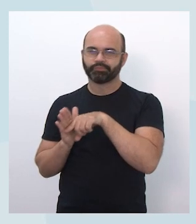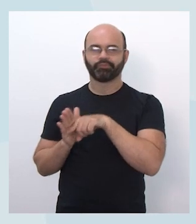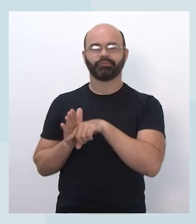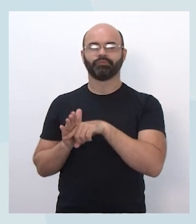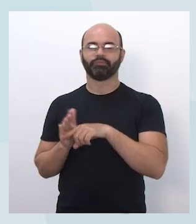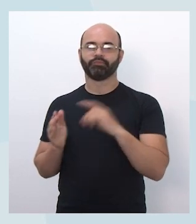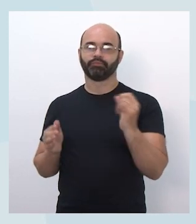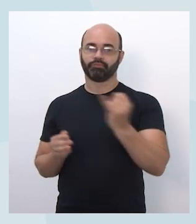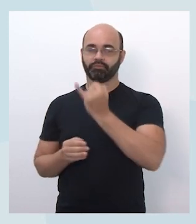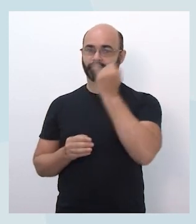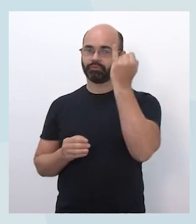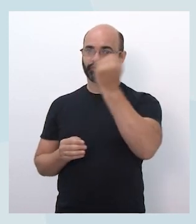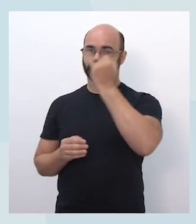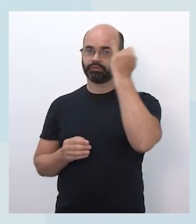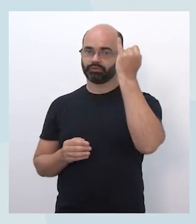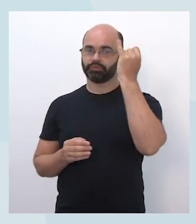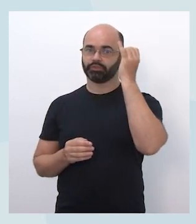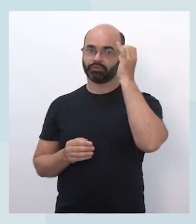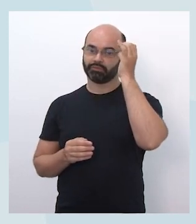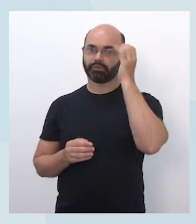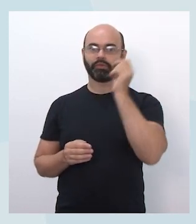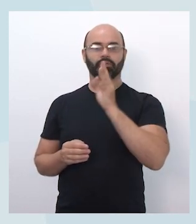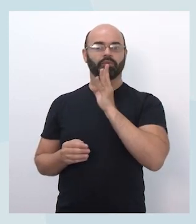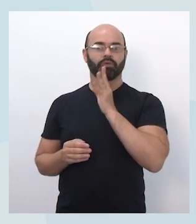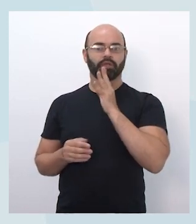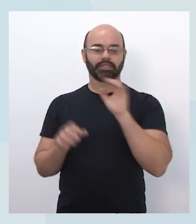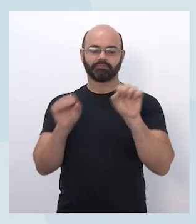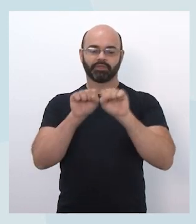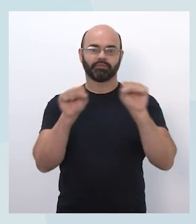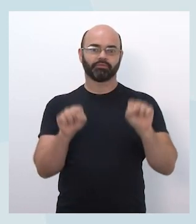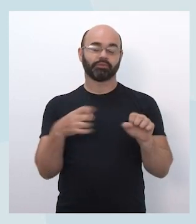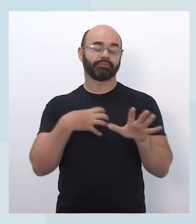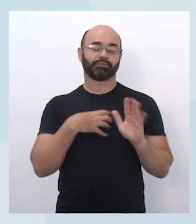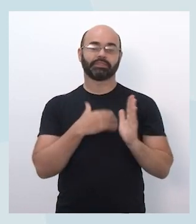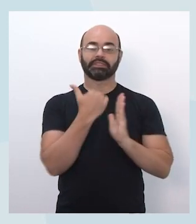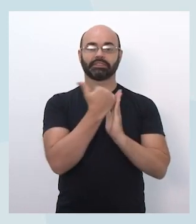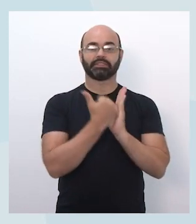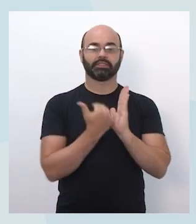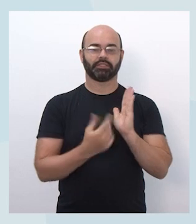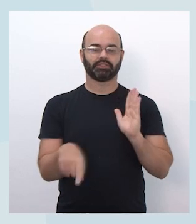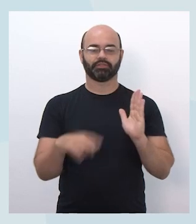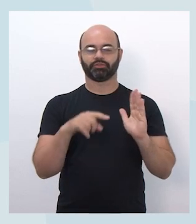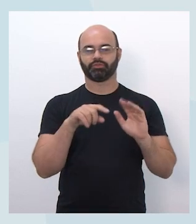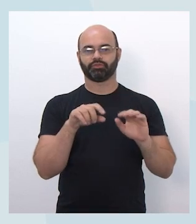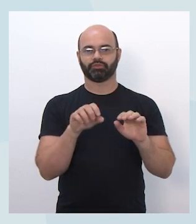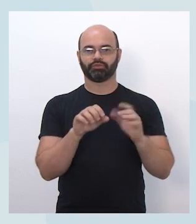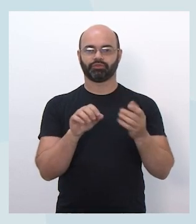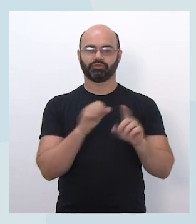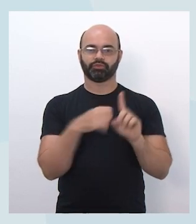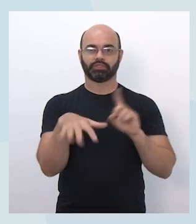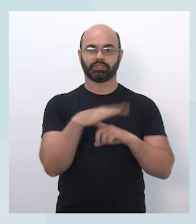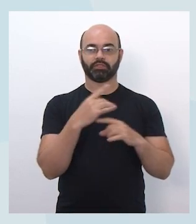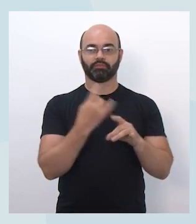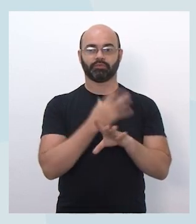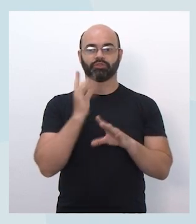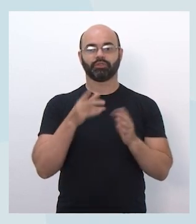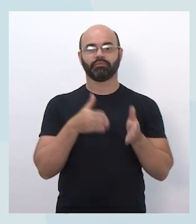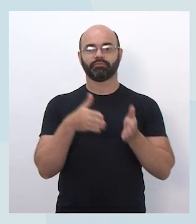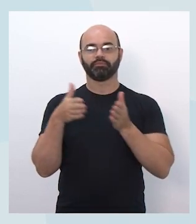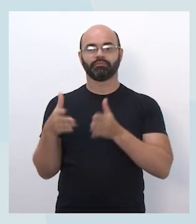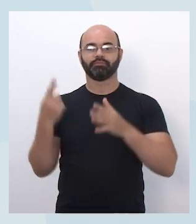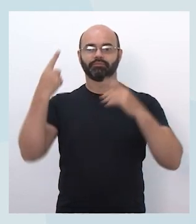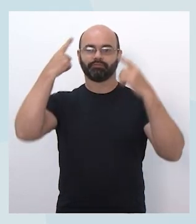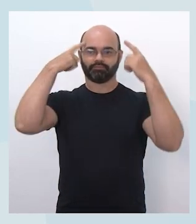valorizando a apropriação do conhecimento que já tem sistematizado aí na nossa sociedade, passando por uma segunda fase de processos